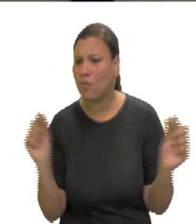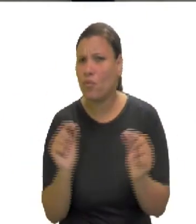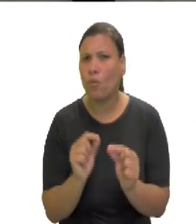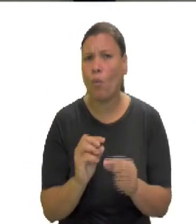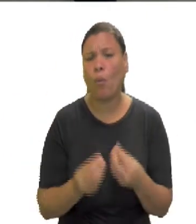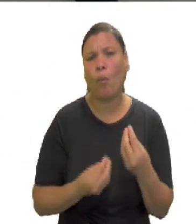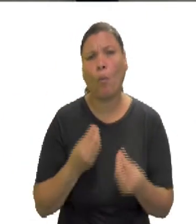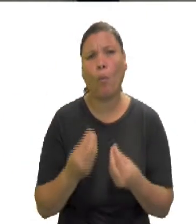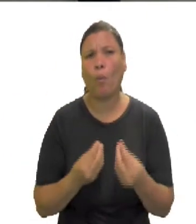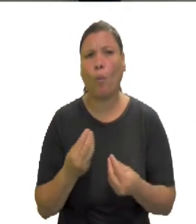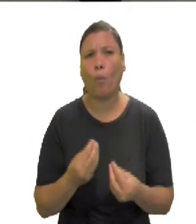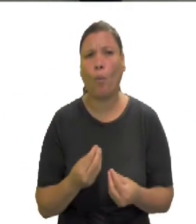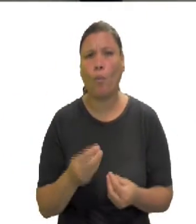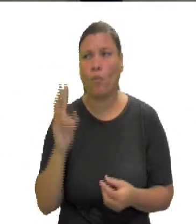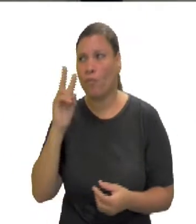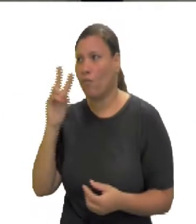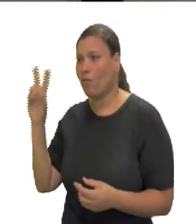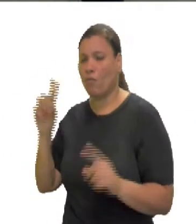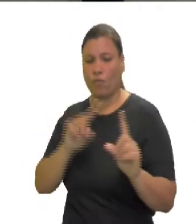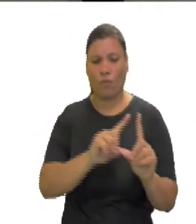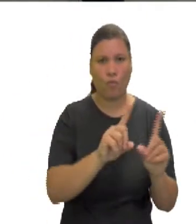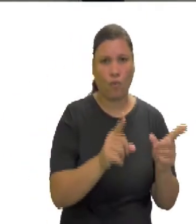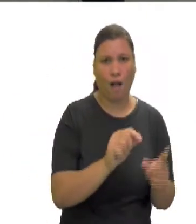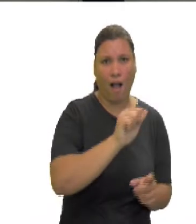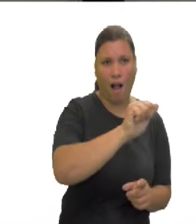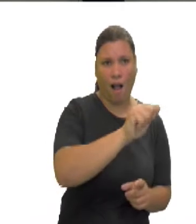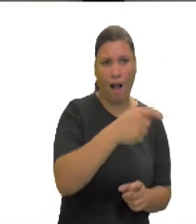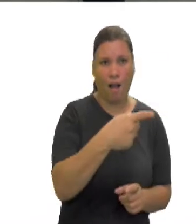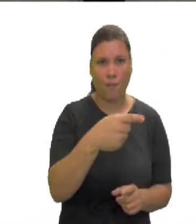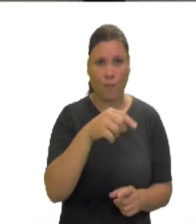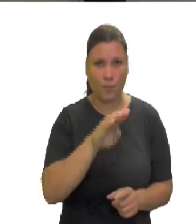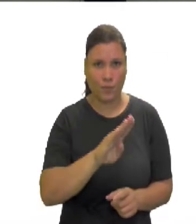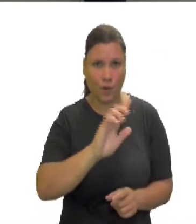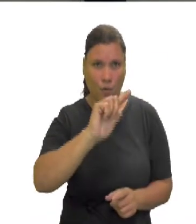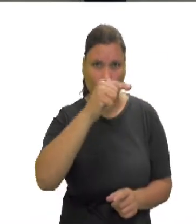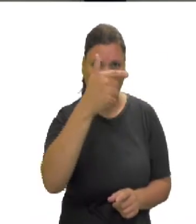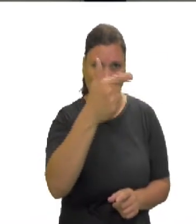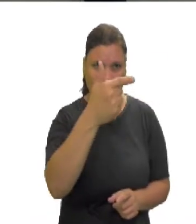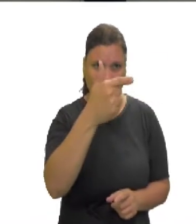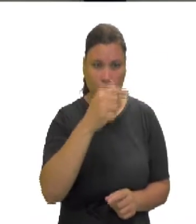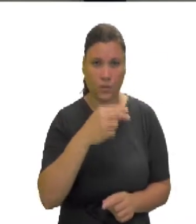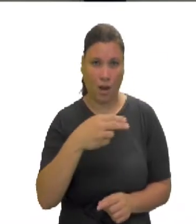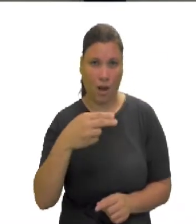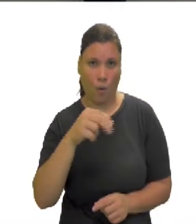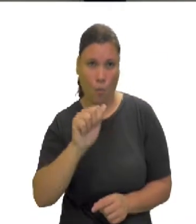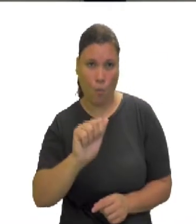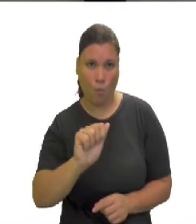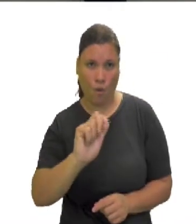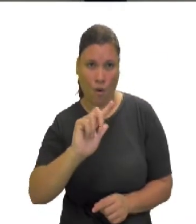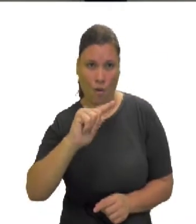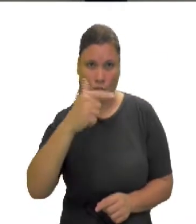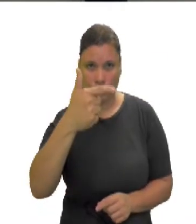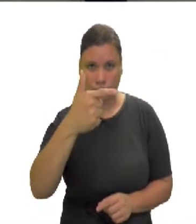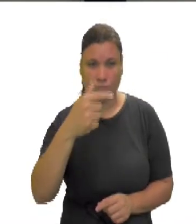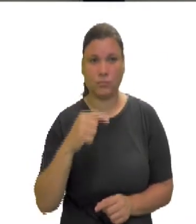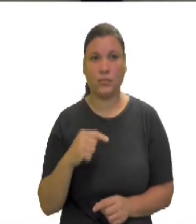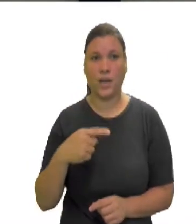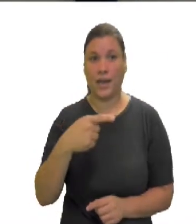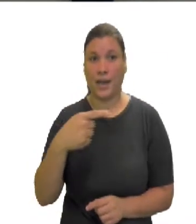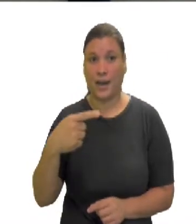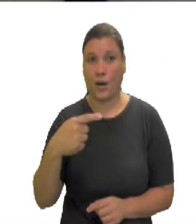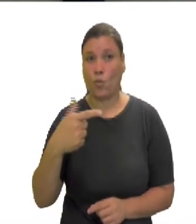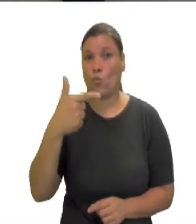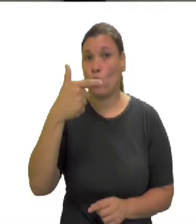A menos B ao quadrado seria o quadrado do primeiro termo, menos 2 vezes o primeiro